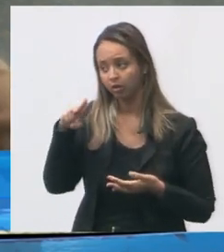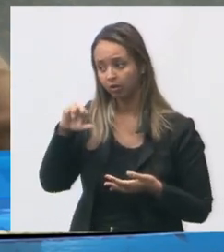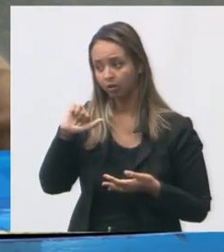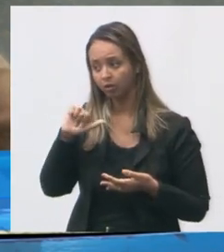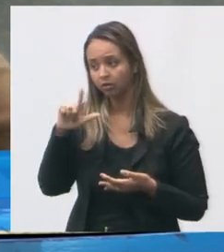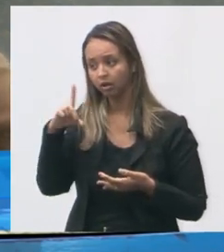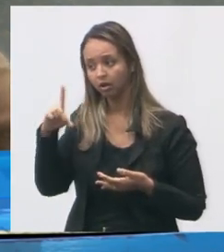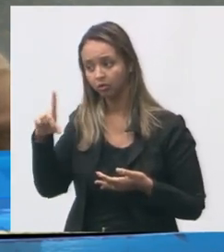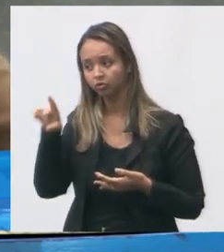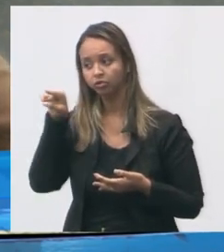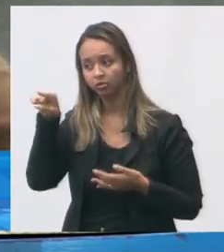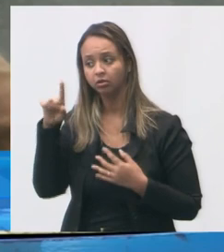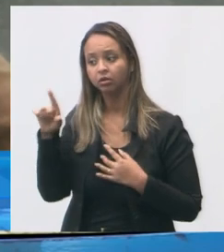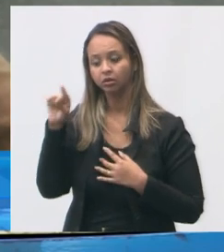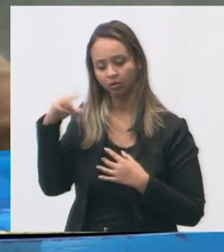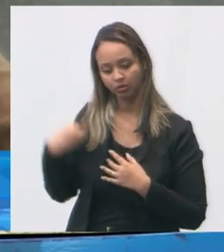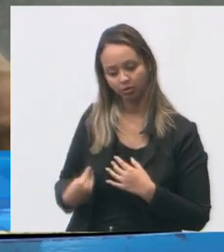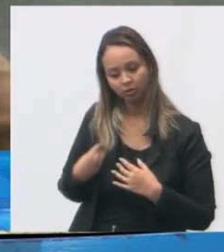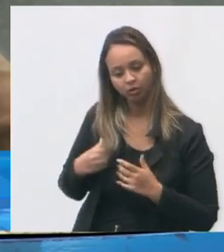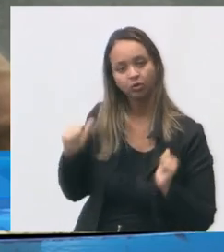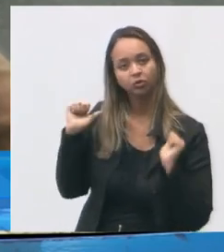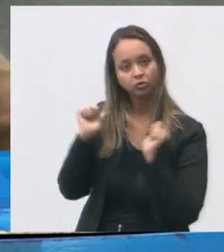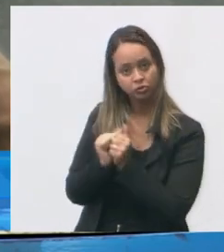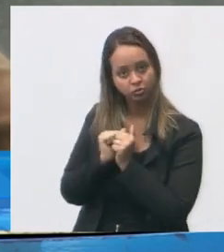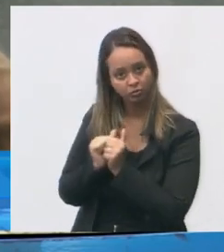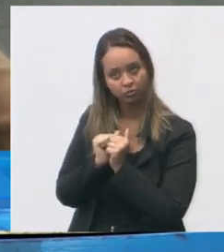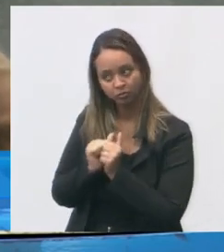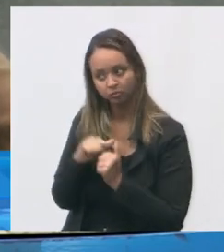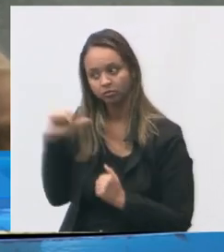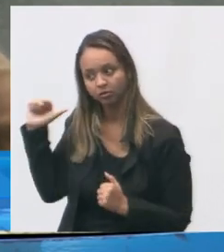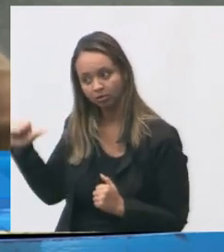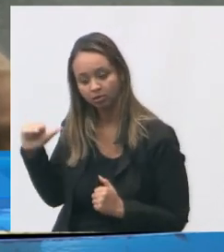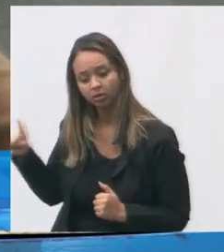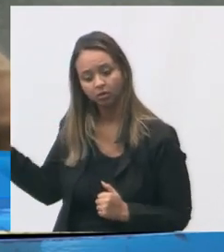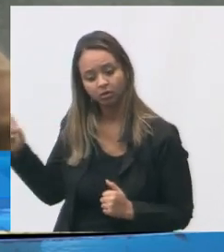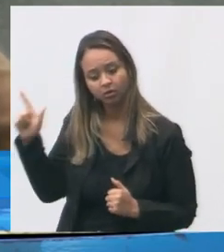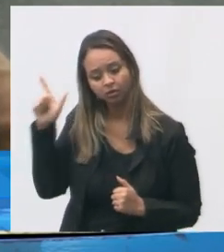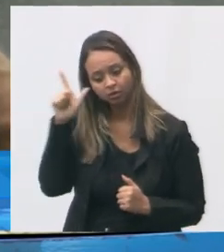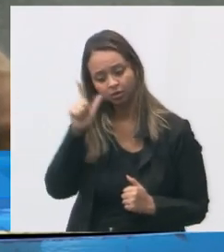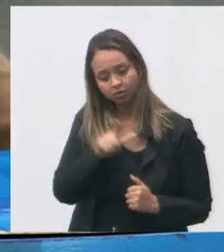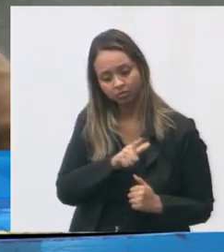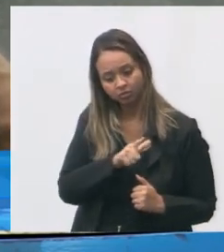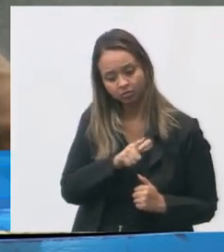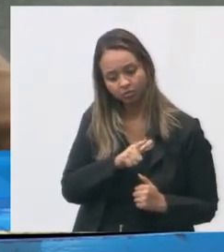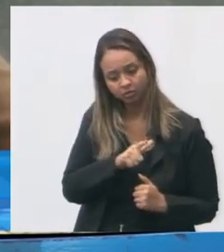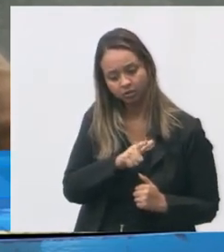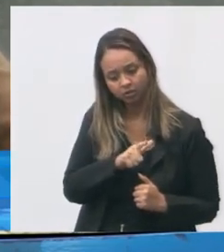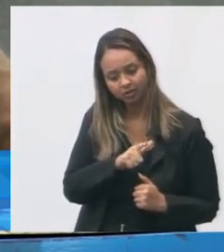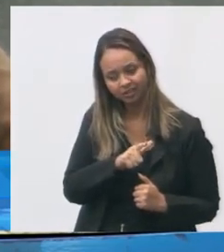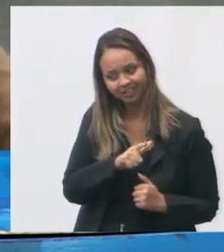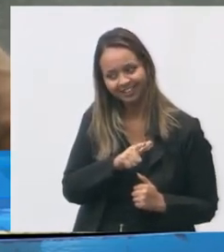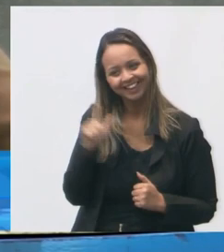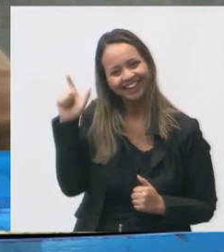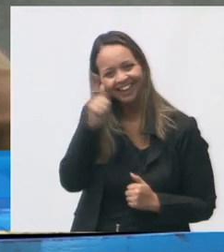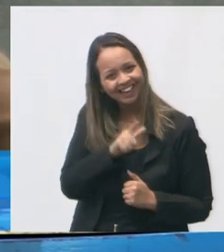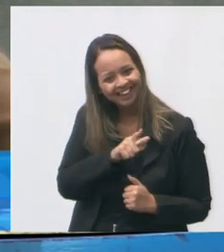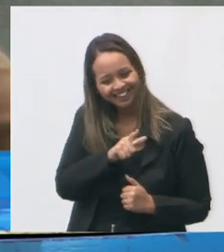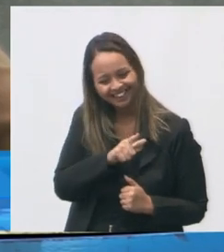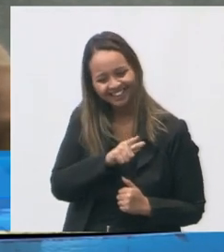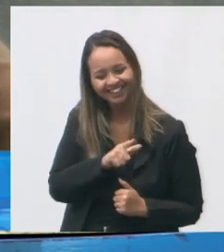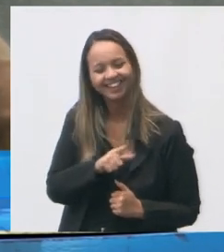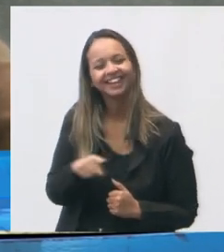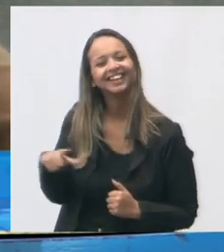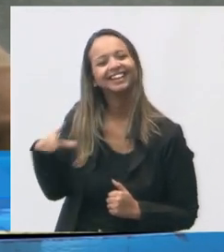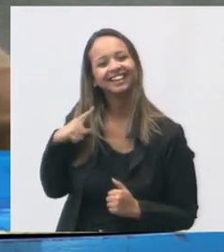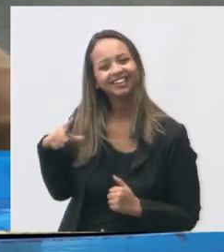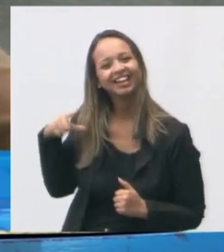é nosso camarada também, ele estava presente, ele conseguiu essa reunião, o presidente estava, o seu